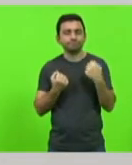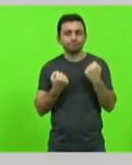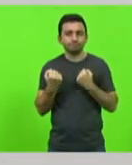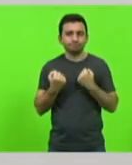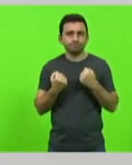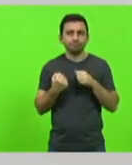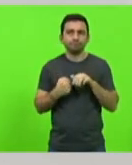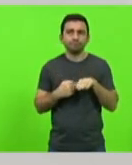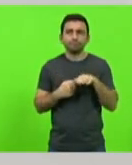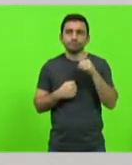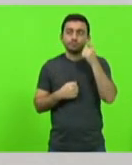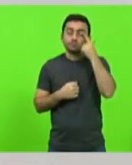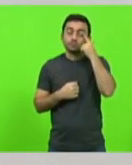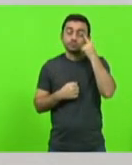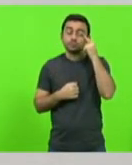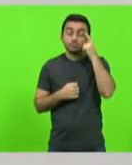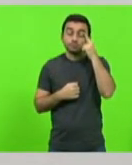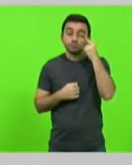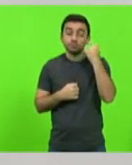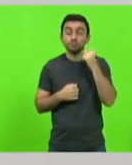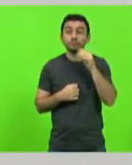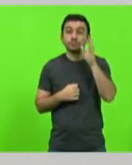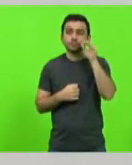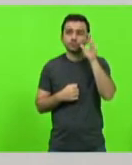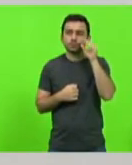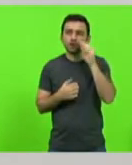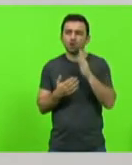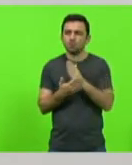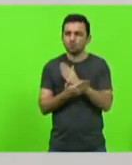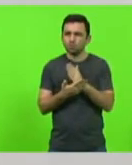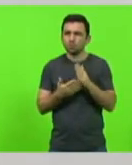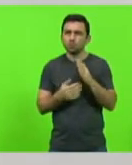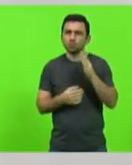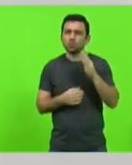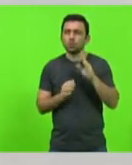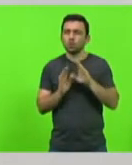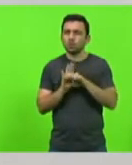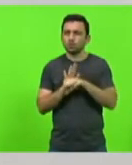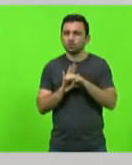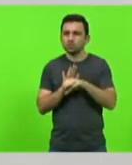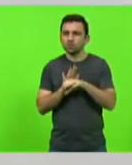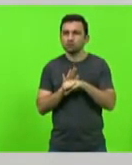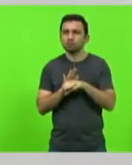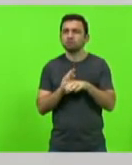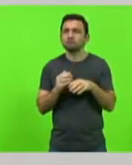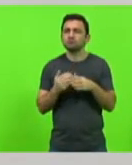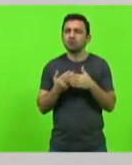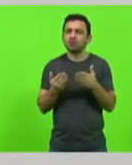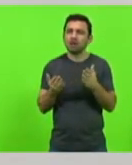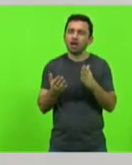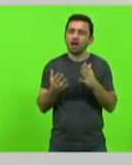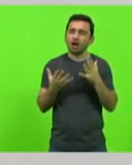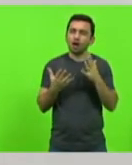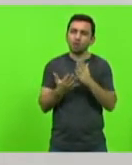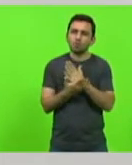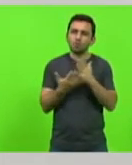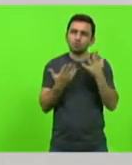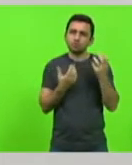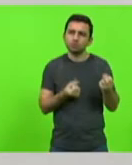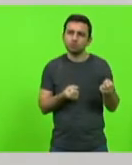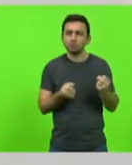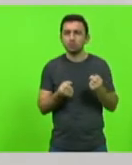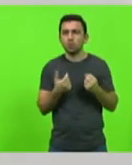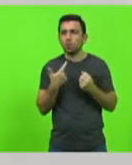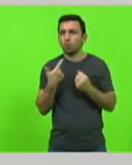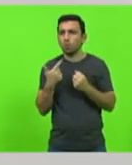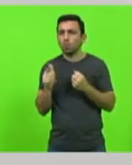E, curiosamente, parte dos conceitos do Código de Trânsito foram absorvidos e outros não. Digo isso porque,